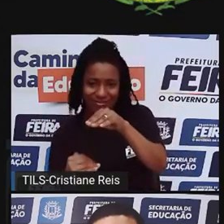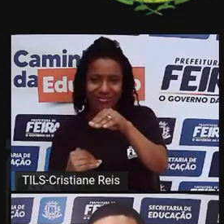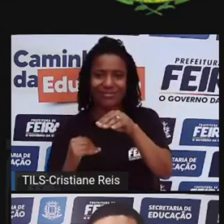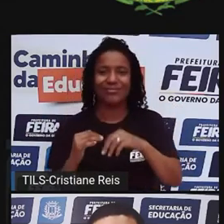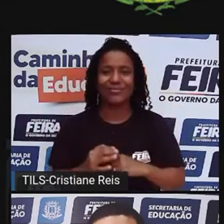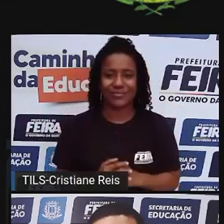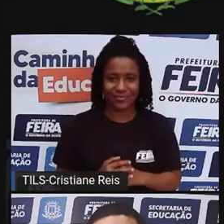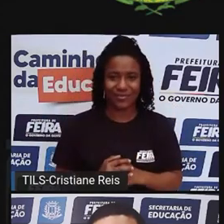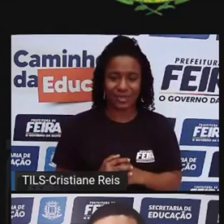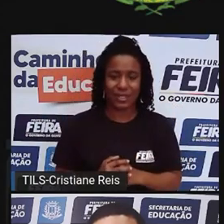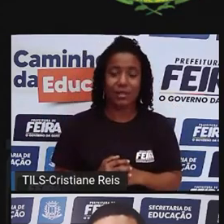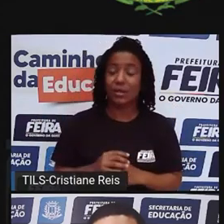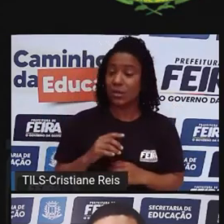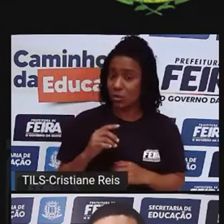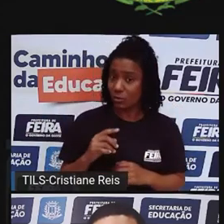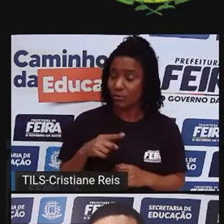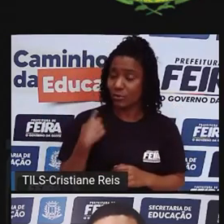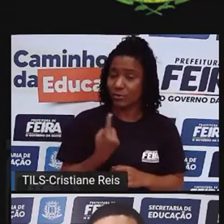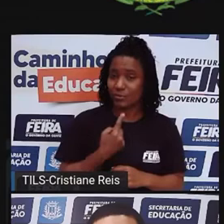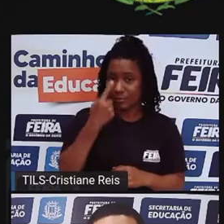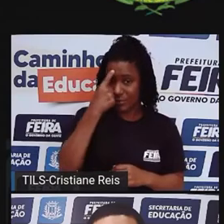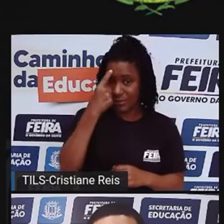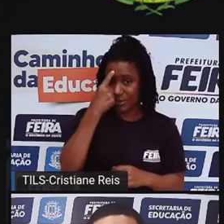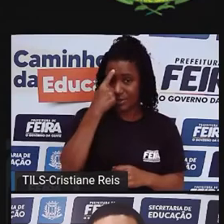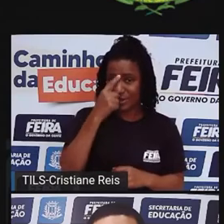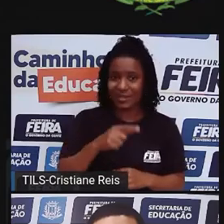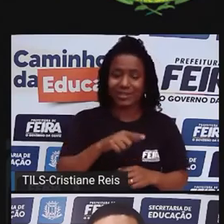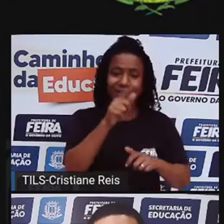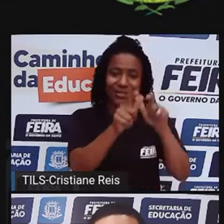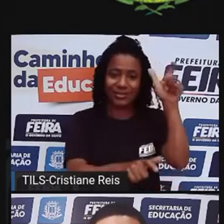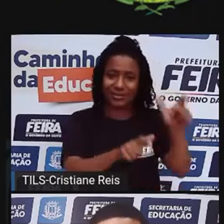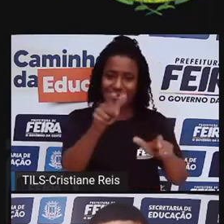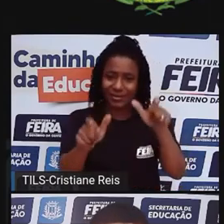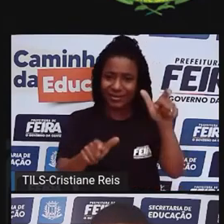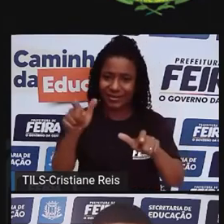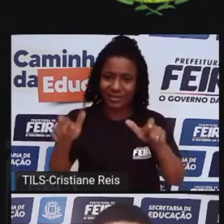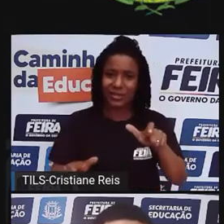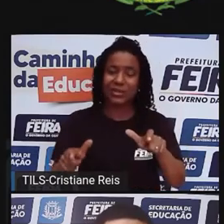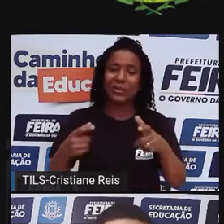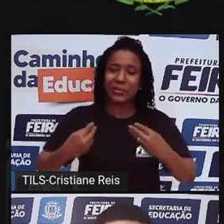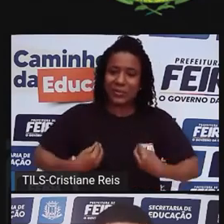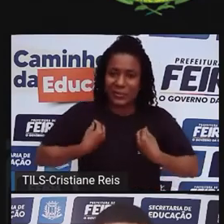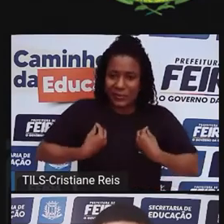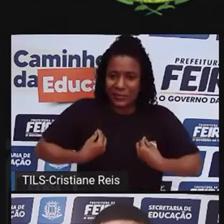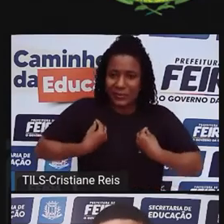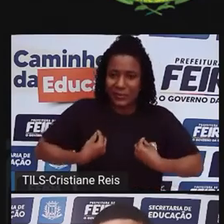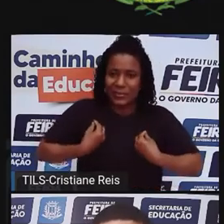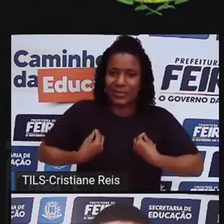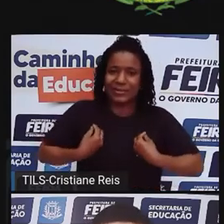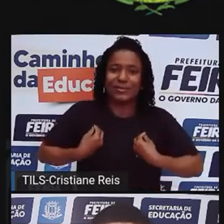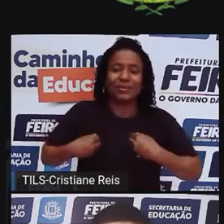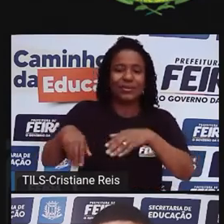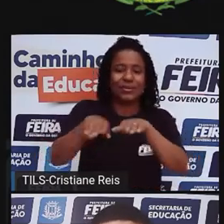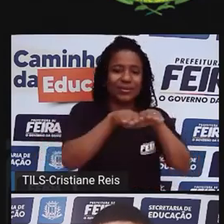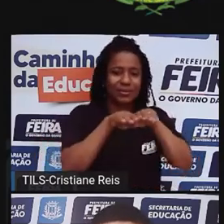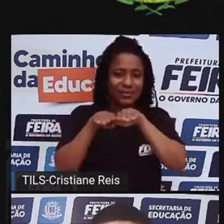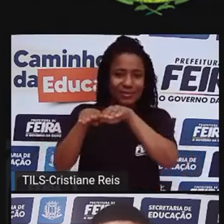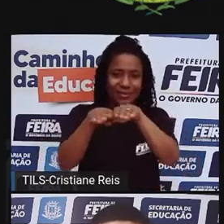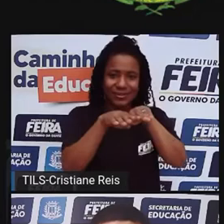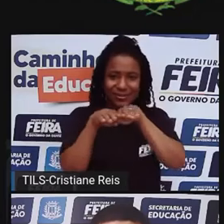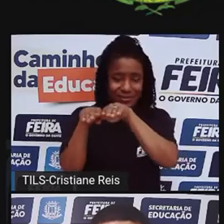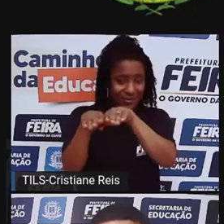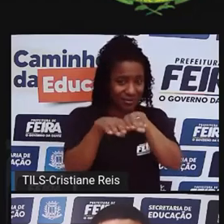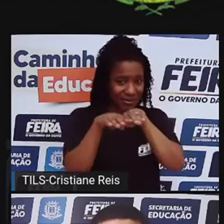existe biologicamente divisão entre os seres humanos, que biologicamente, através do projeto metrogenoma, foi comprovado que todos nós